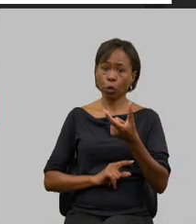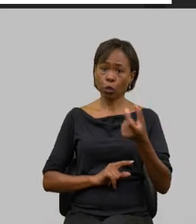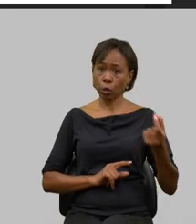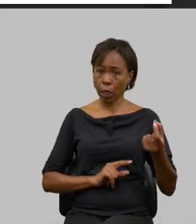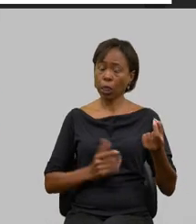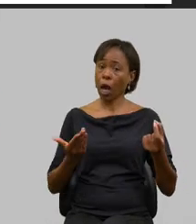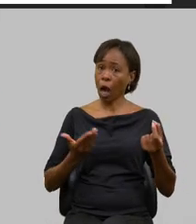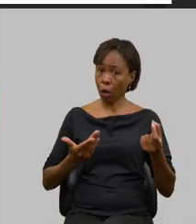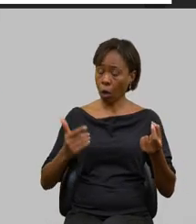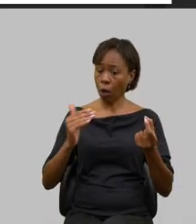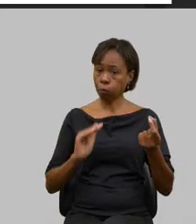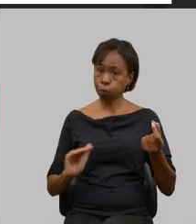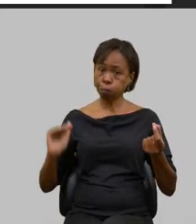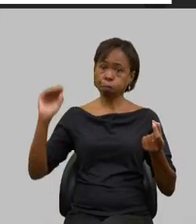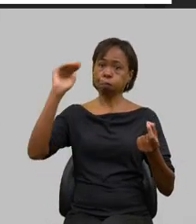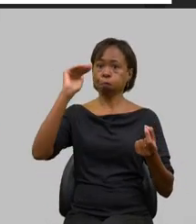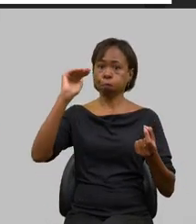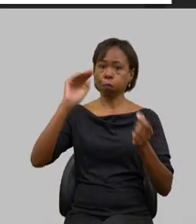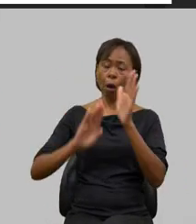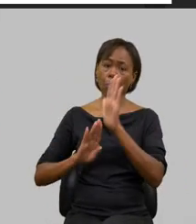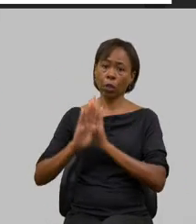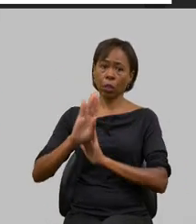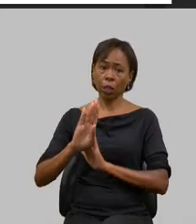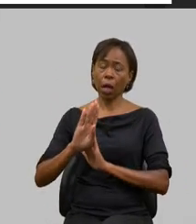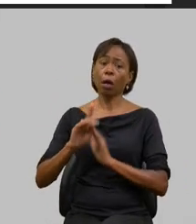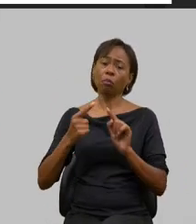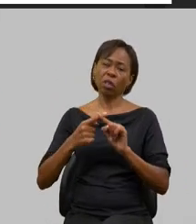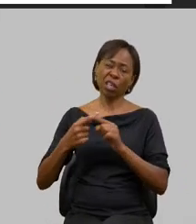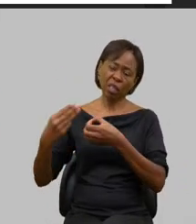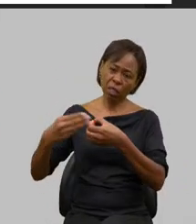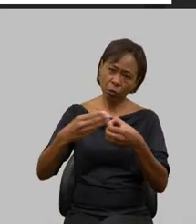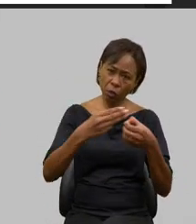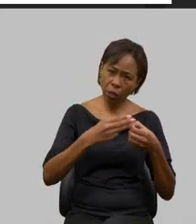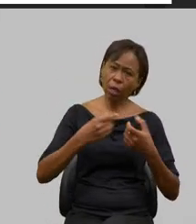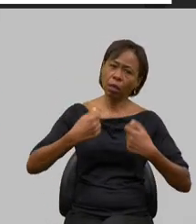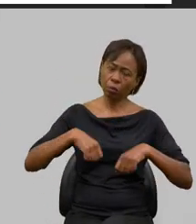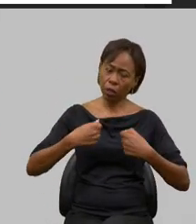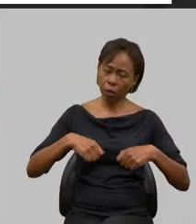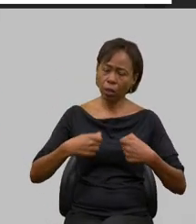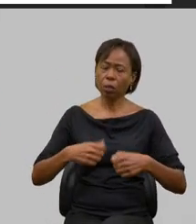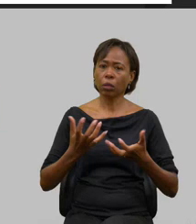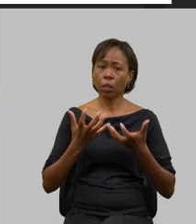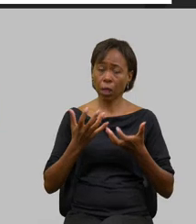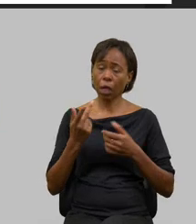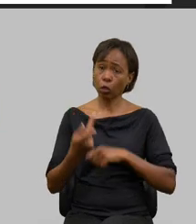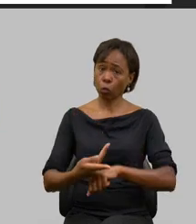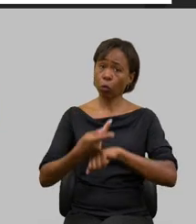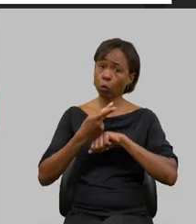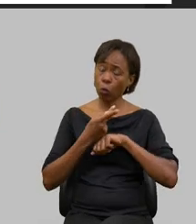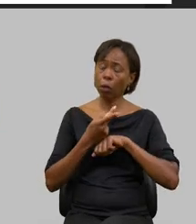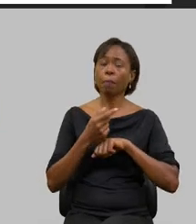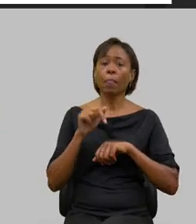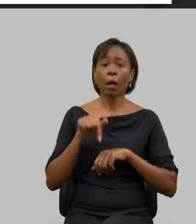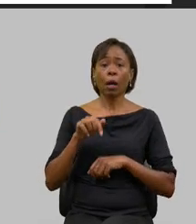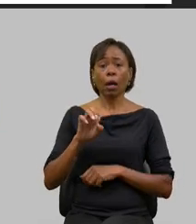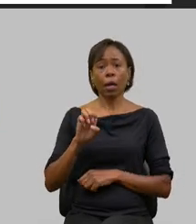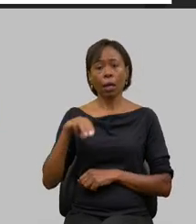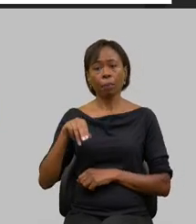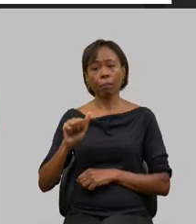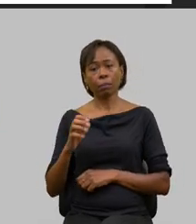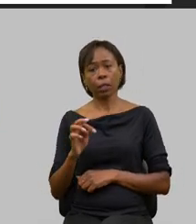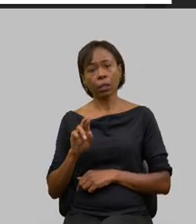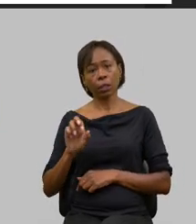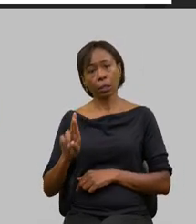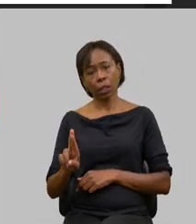meta uma vez que a demanda tem crescido os municípios tem procurado e aí eu cito aqui o trabalho que a EMATER faz os